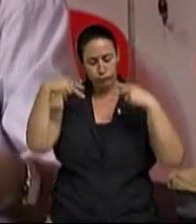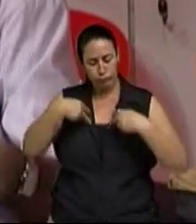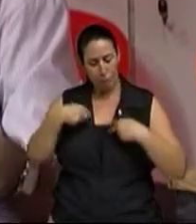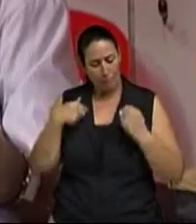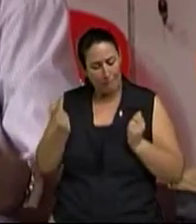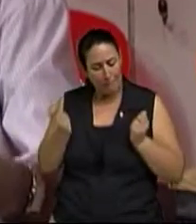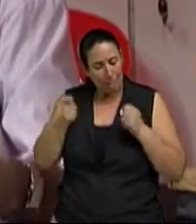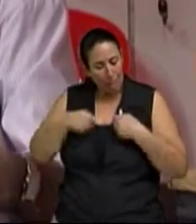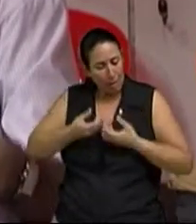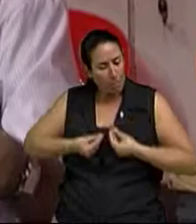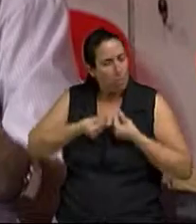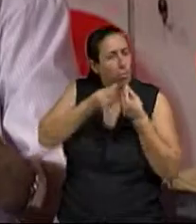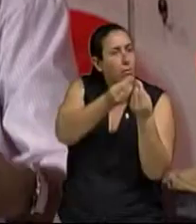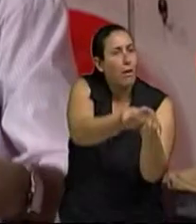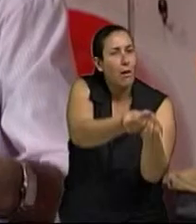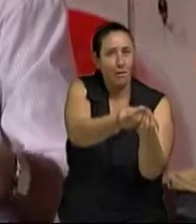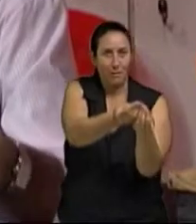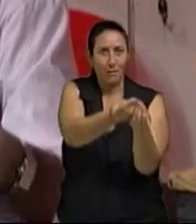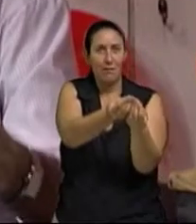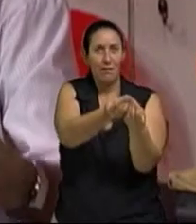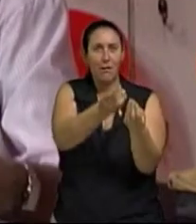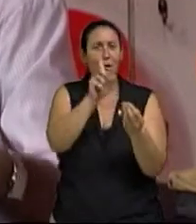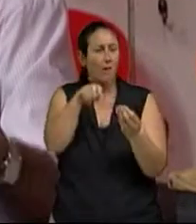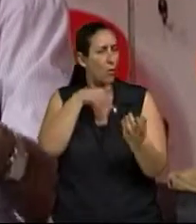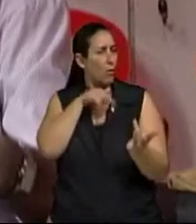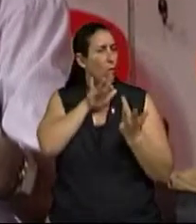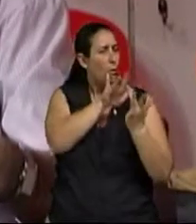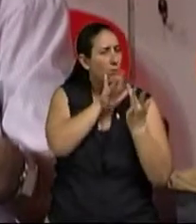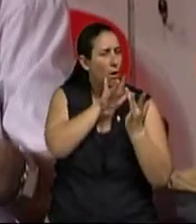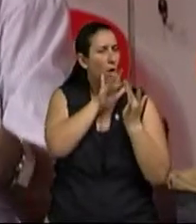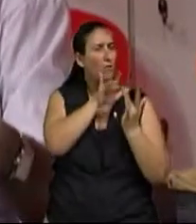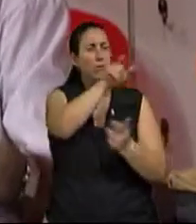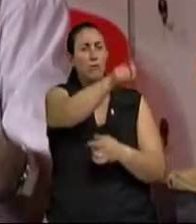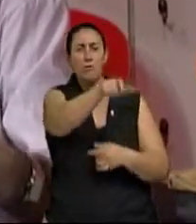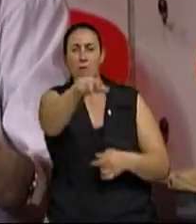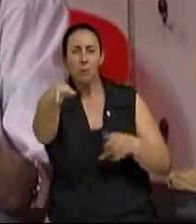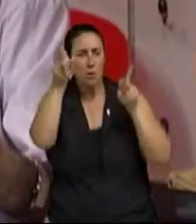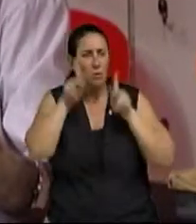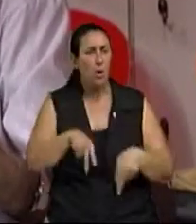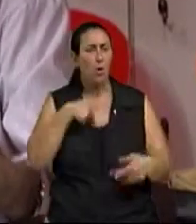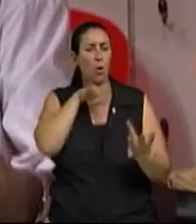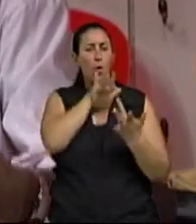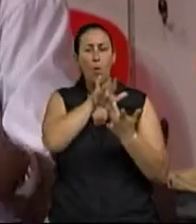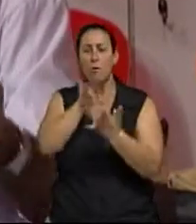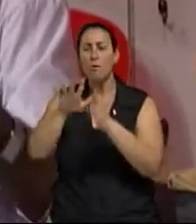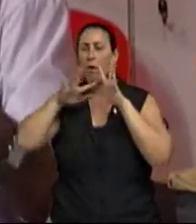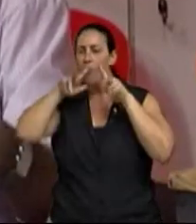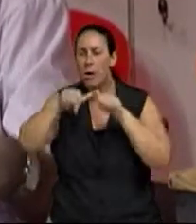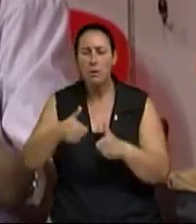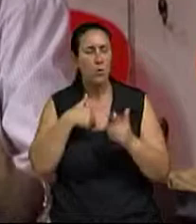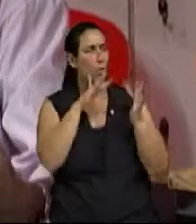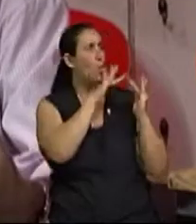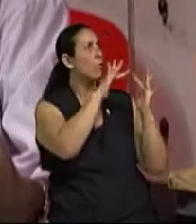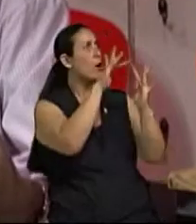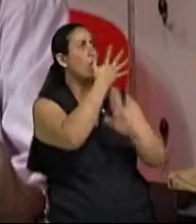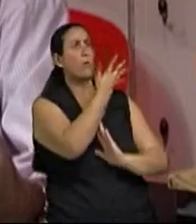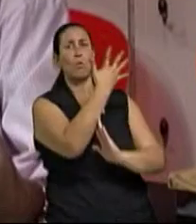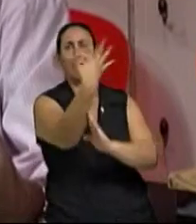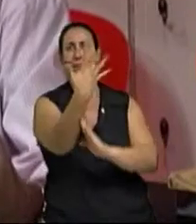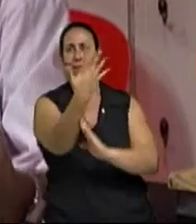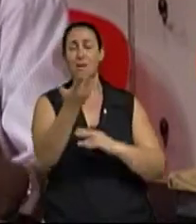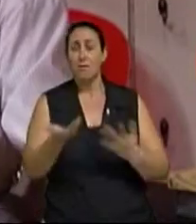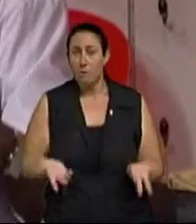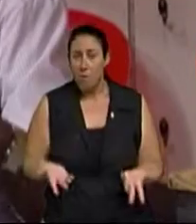trocando com pessoas, com animais, com a natureza, de alguma forma. E na questão da sexualidade, é onde essa troca mais se